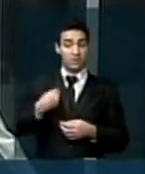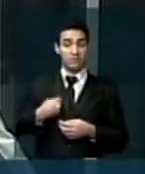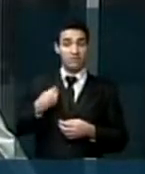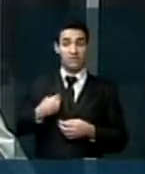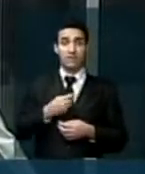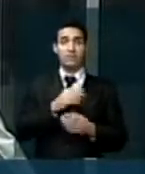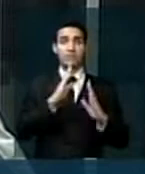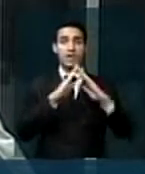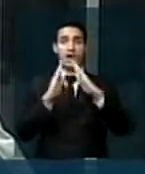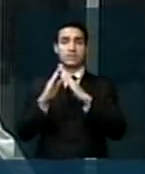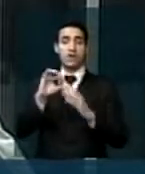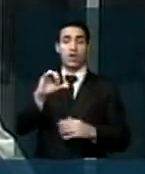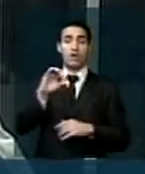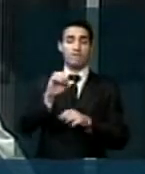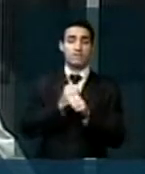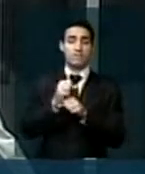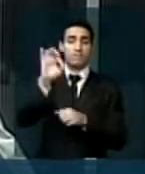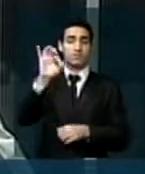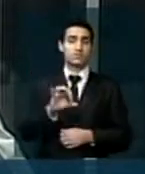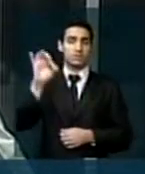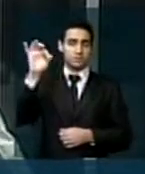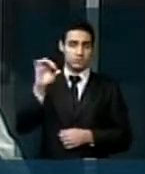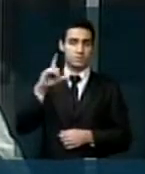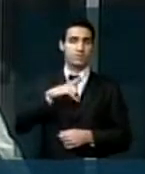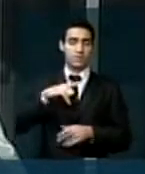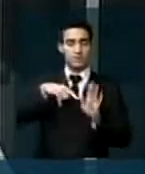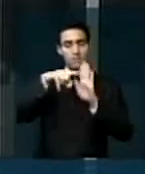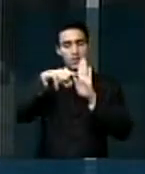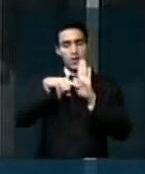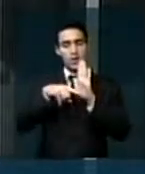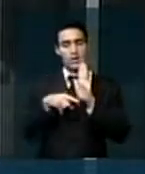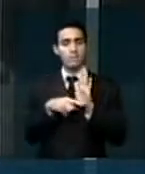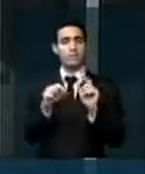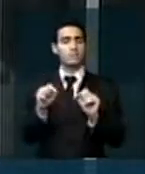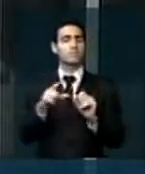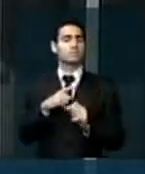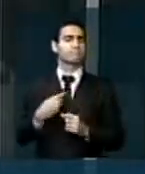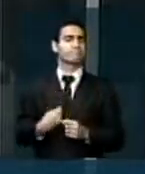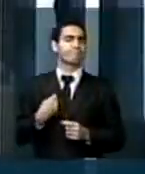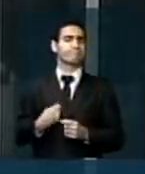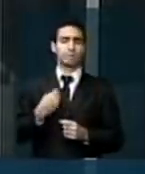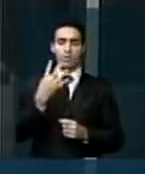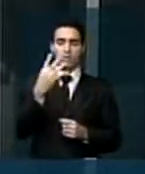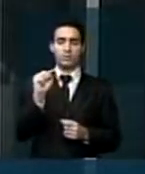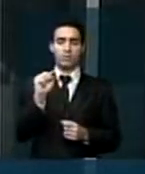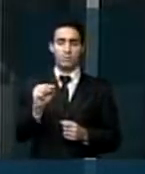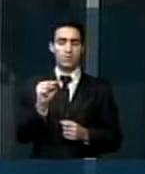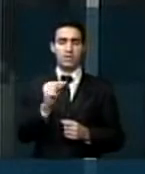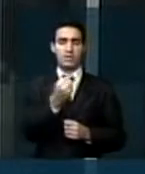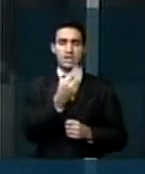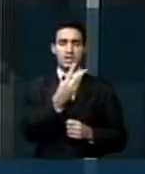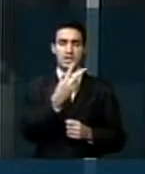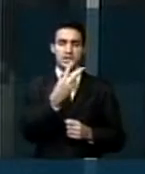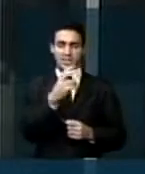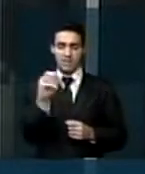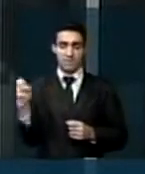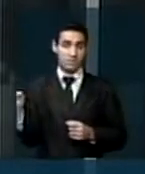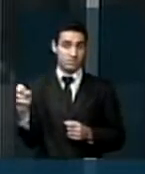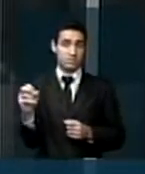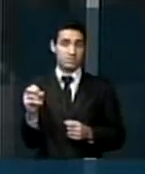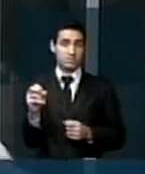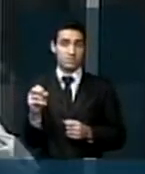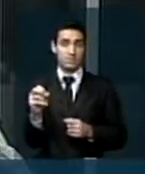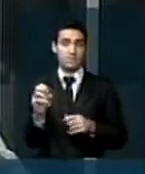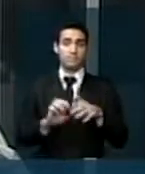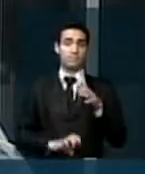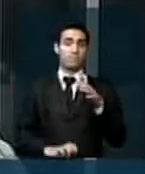dos domicílios brasileiros, através de uma programação oferecida por cerca de 4.500 emissoras comerciais.